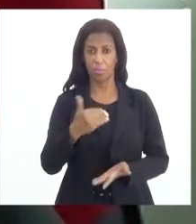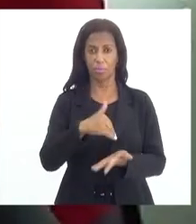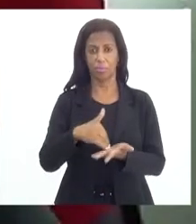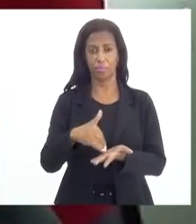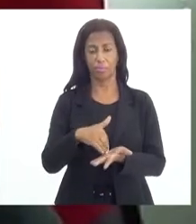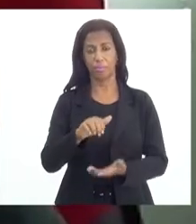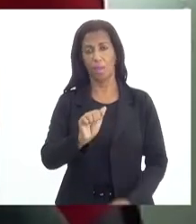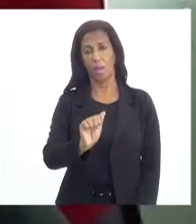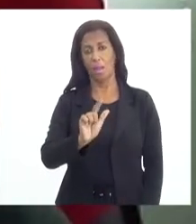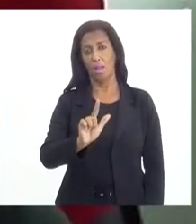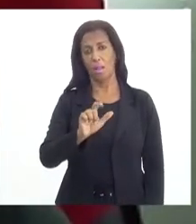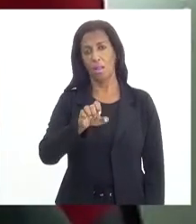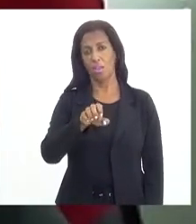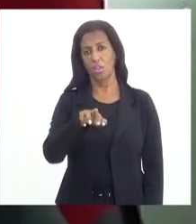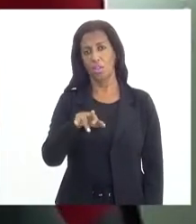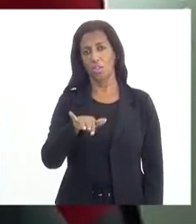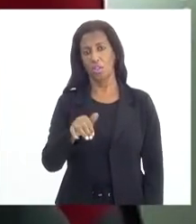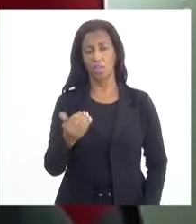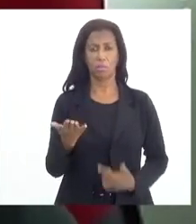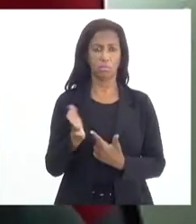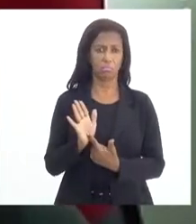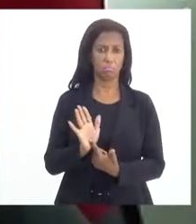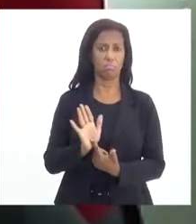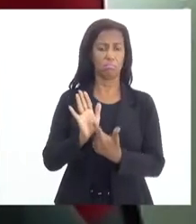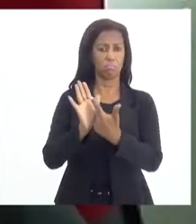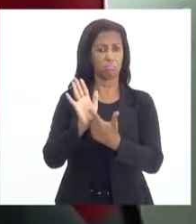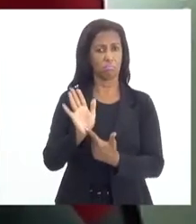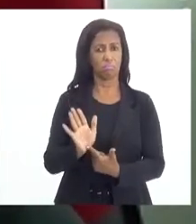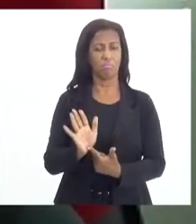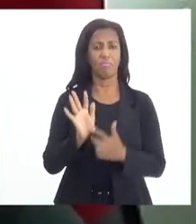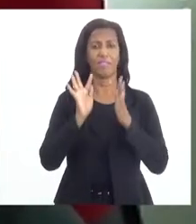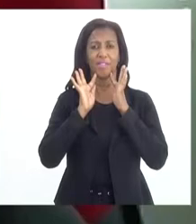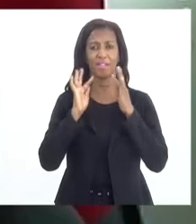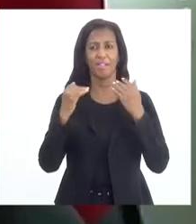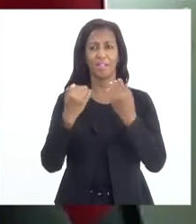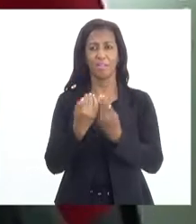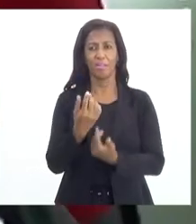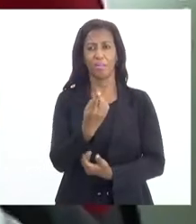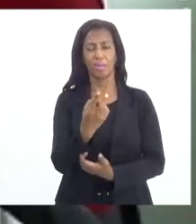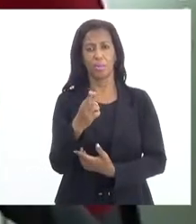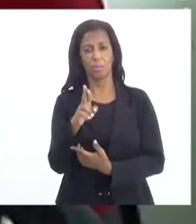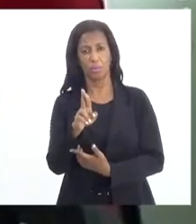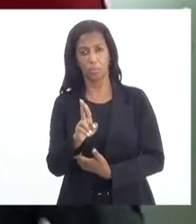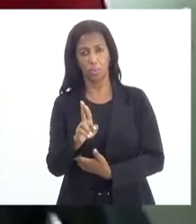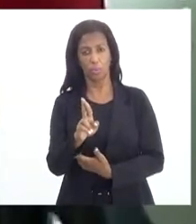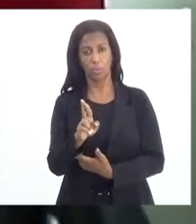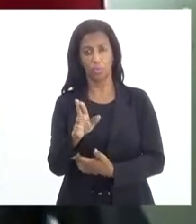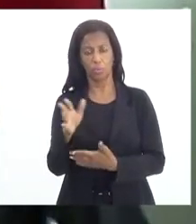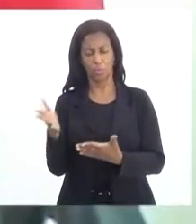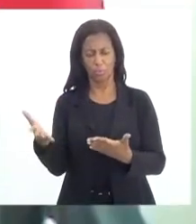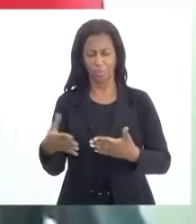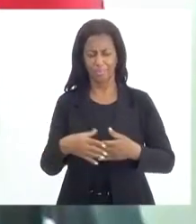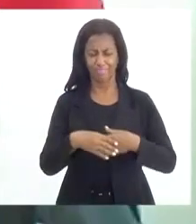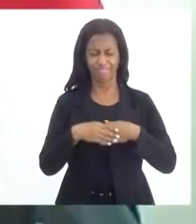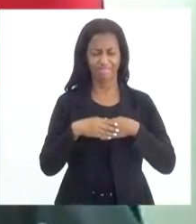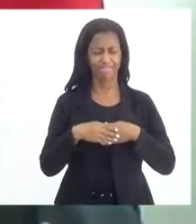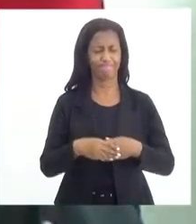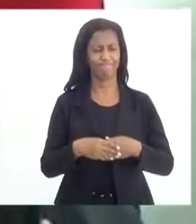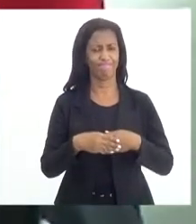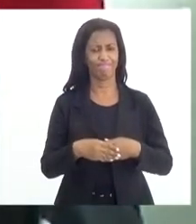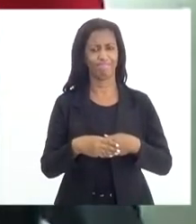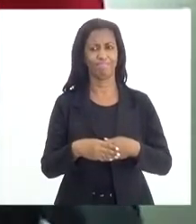Alexandre Kiep que apresente à família do doutor Carlos Chaves os nossos cumprimentos,